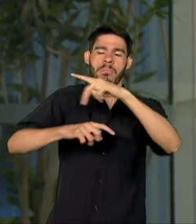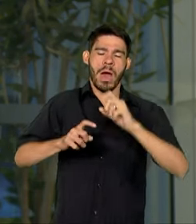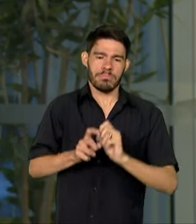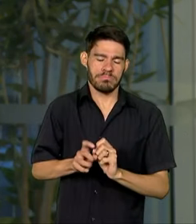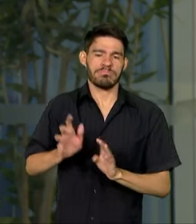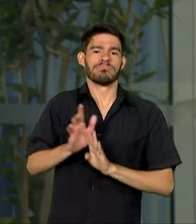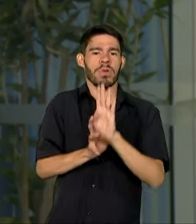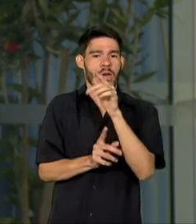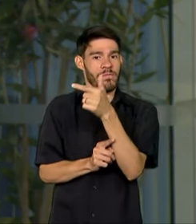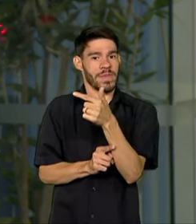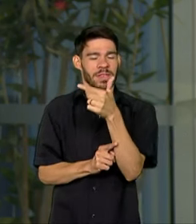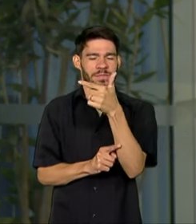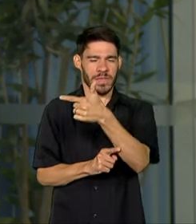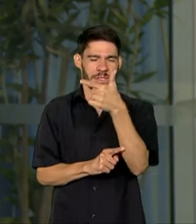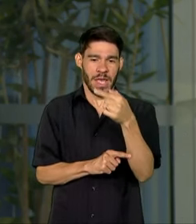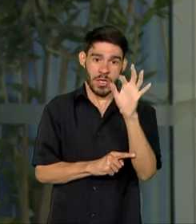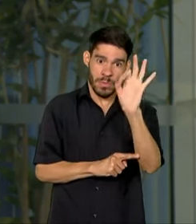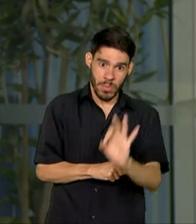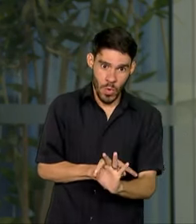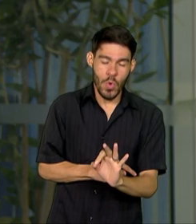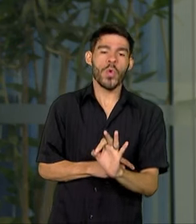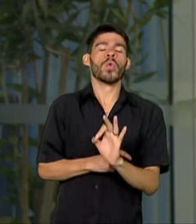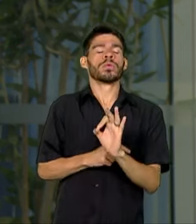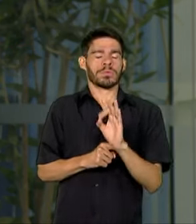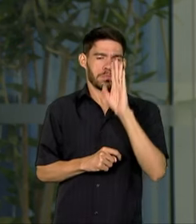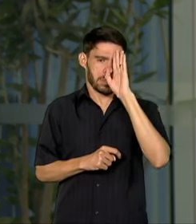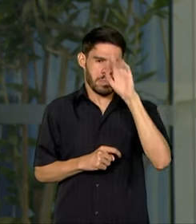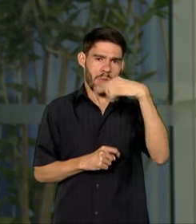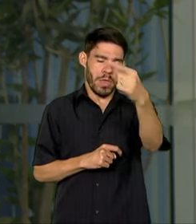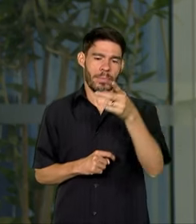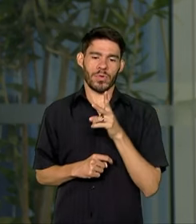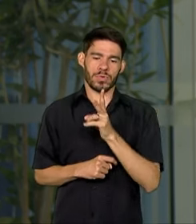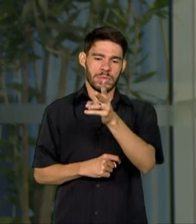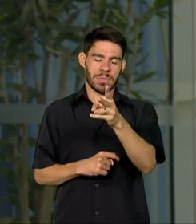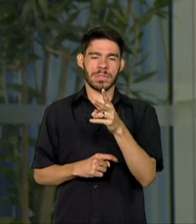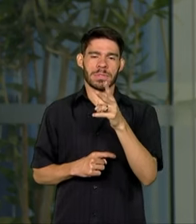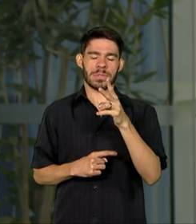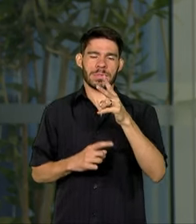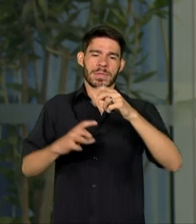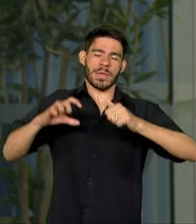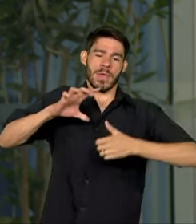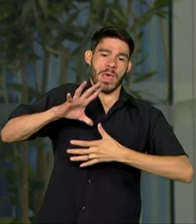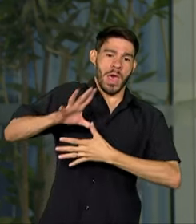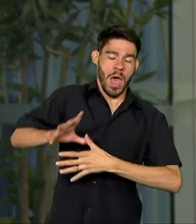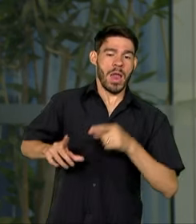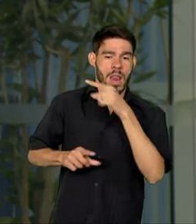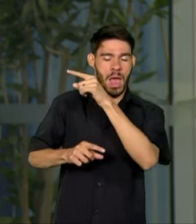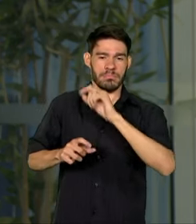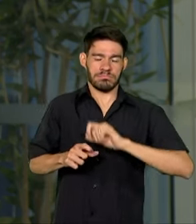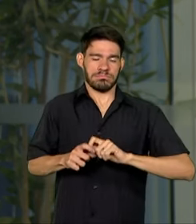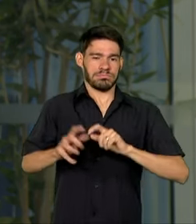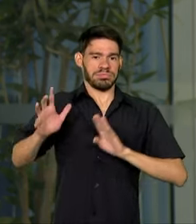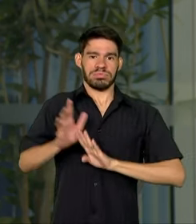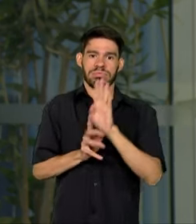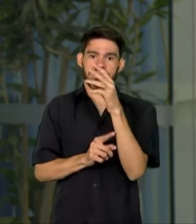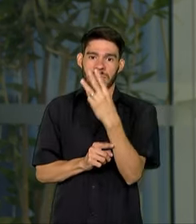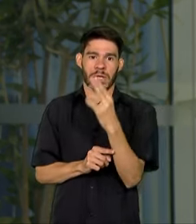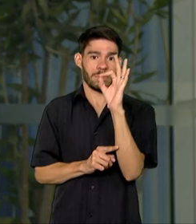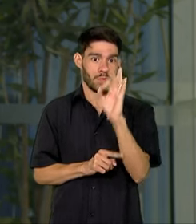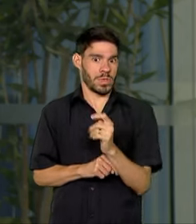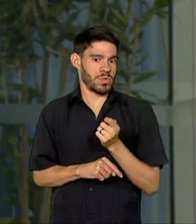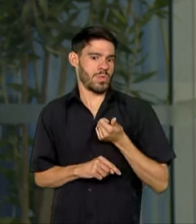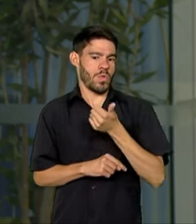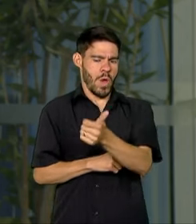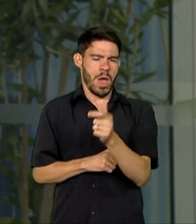27%. E depois, principal destino continuou sendo a América do Norte, para lá um crescimento de quase 3%.